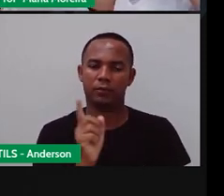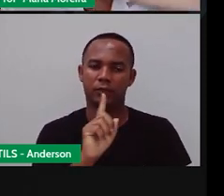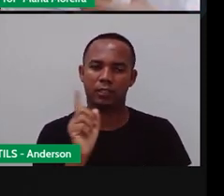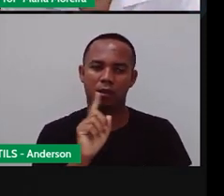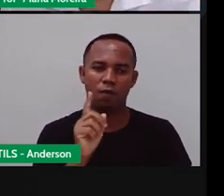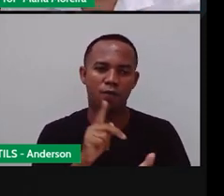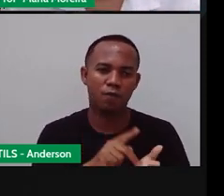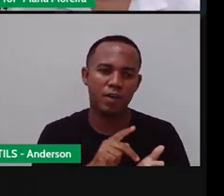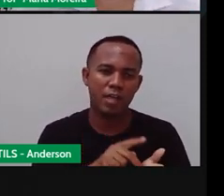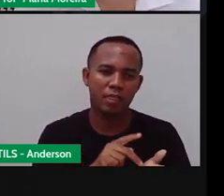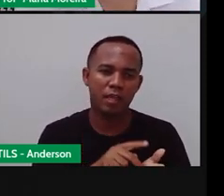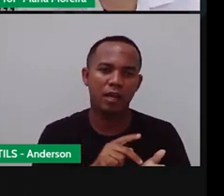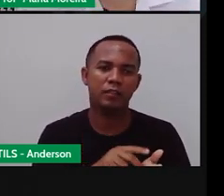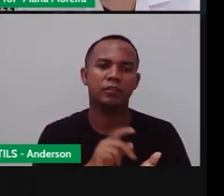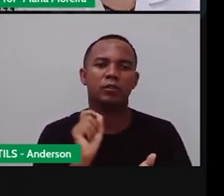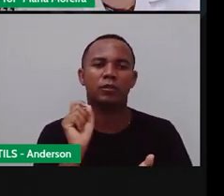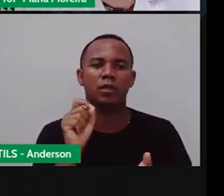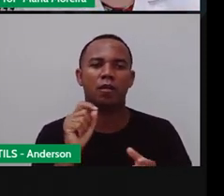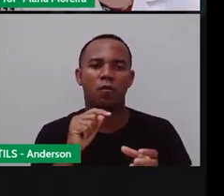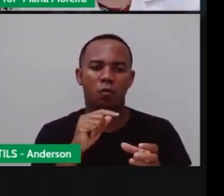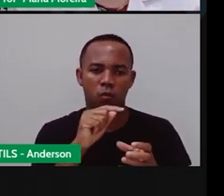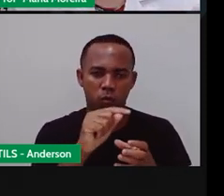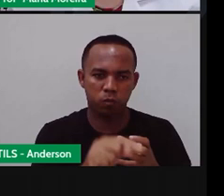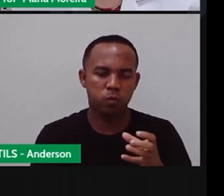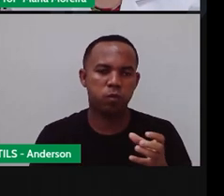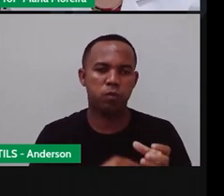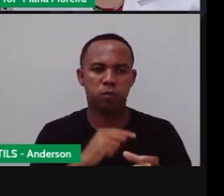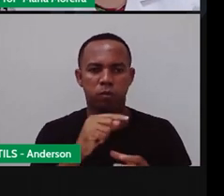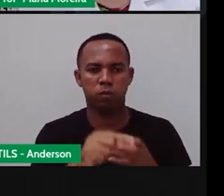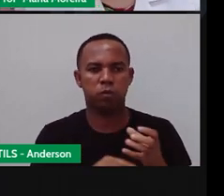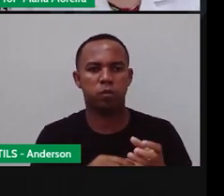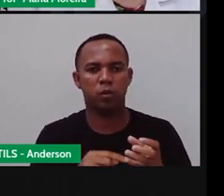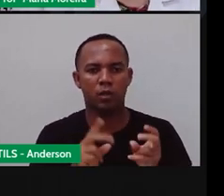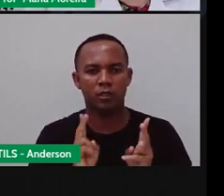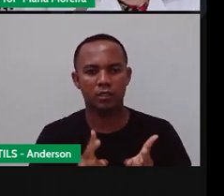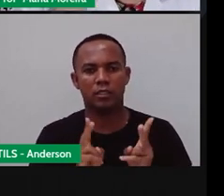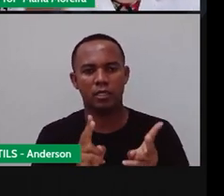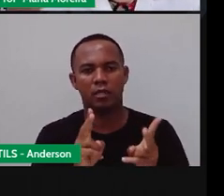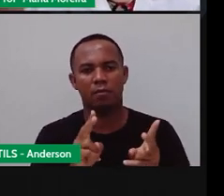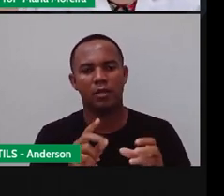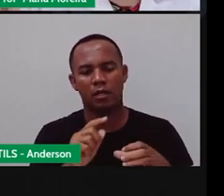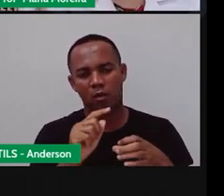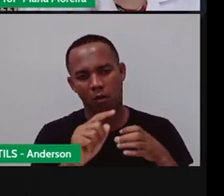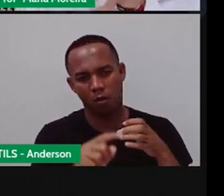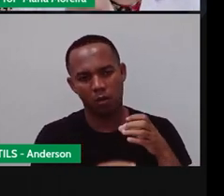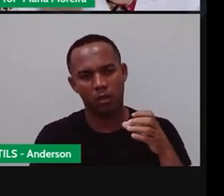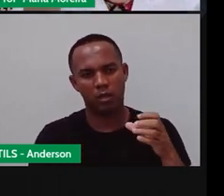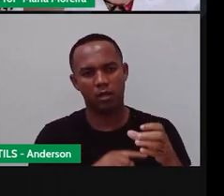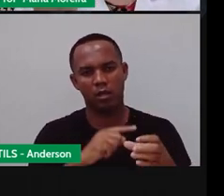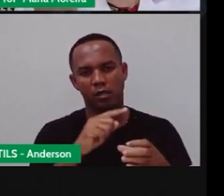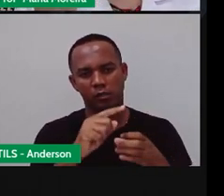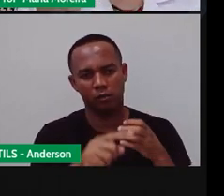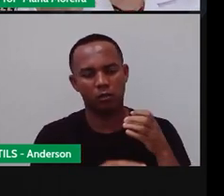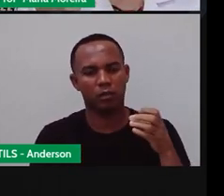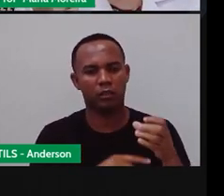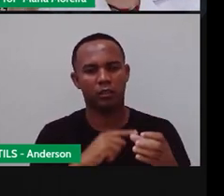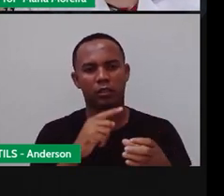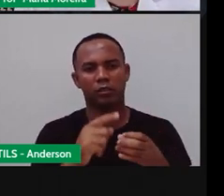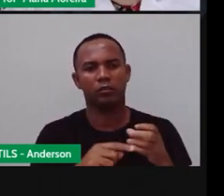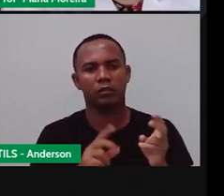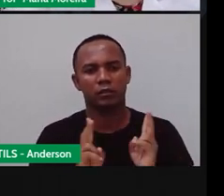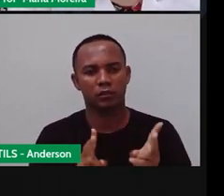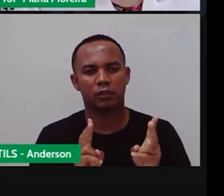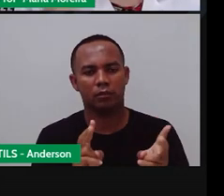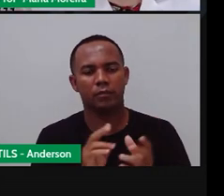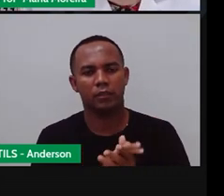verdade a gente está o quê? Em movimento. Ele está o quê? O tempo inteiro girando, ó, ele gira em volta dele,